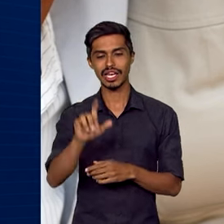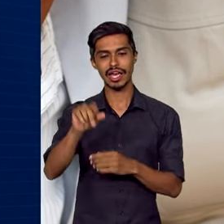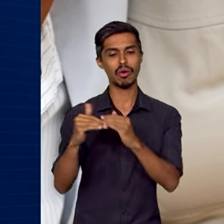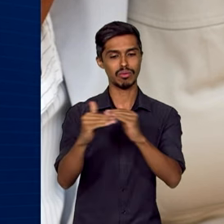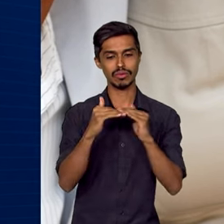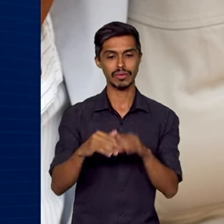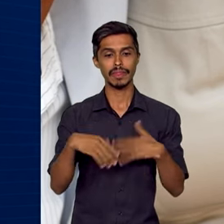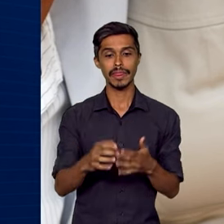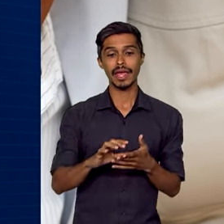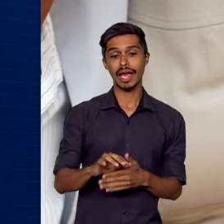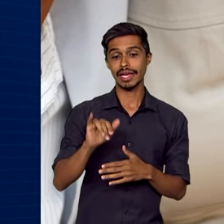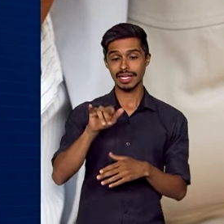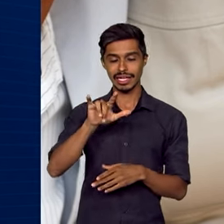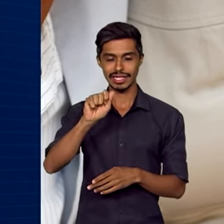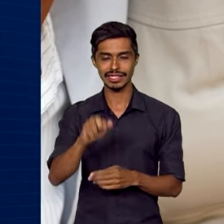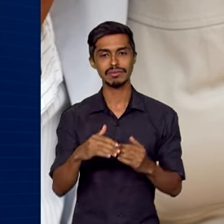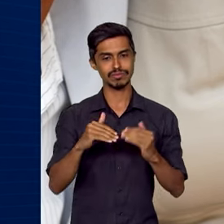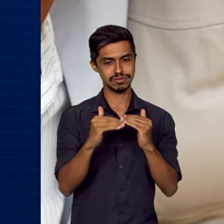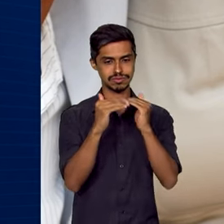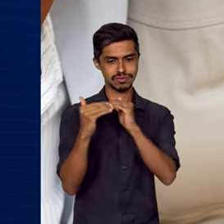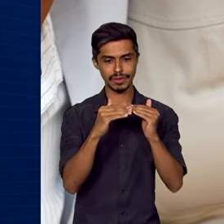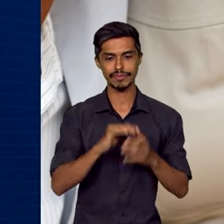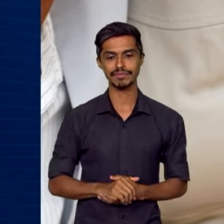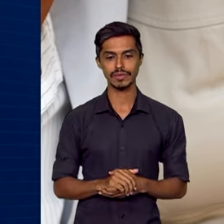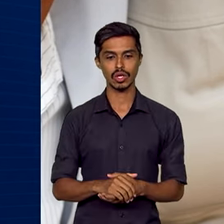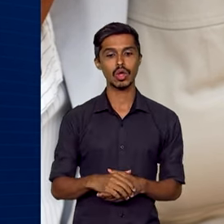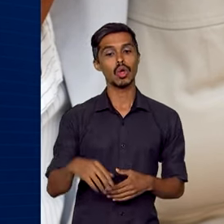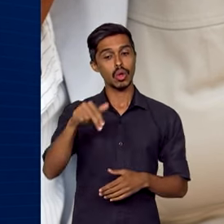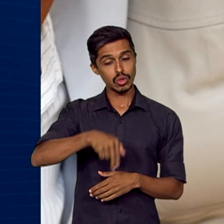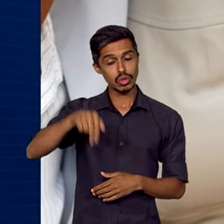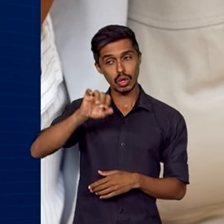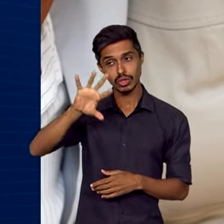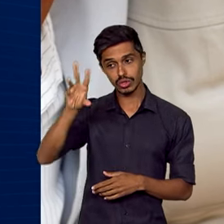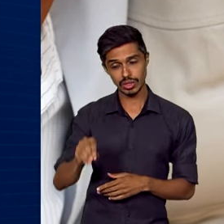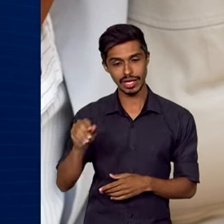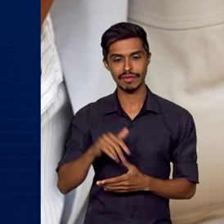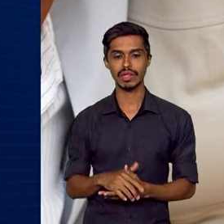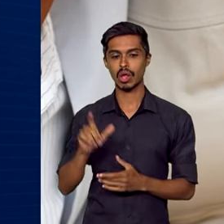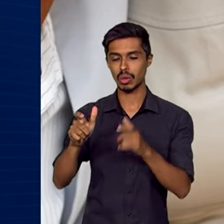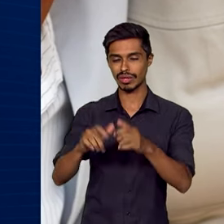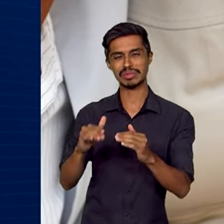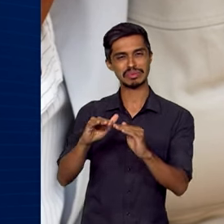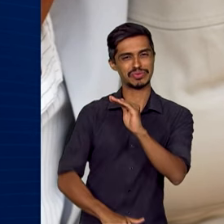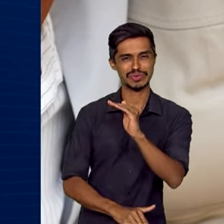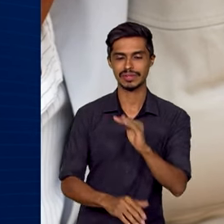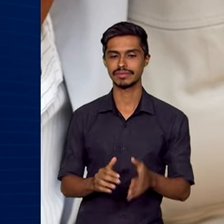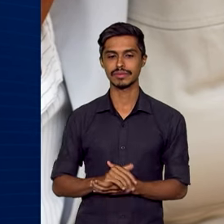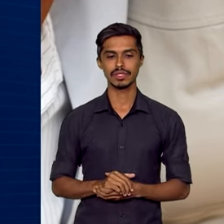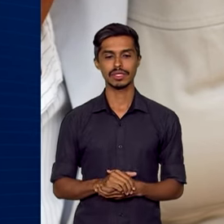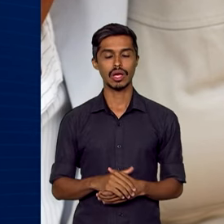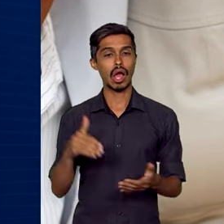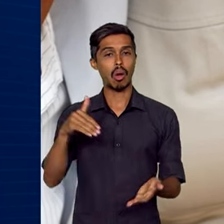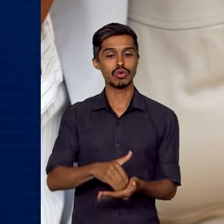continente com maior paridade. Já o Oriente Médio e o Norte da África são as regiões mais desiguais. A última